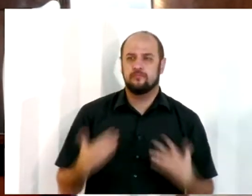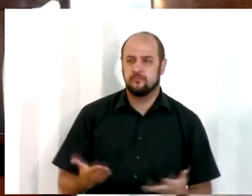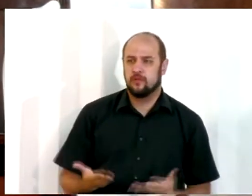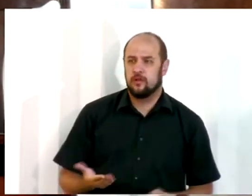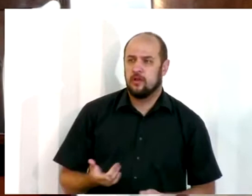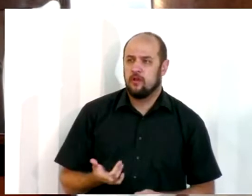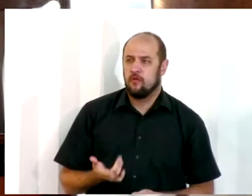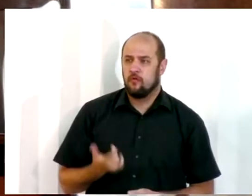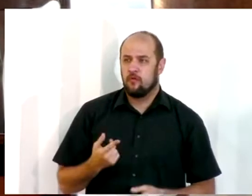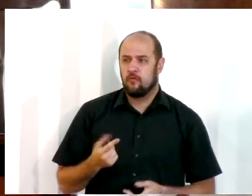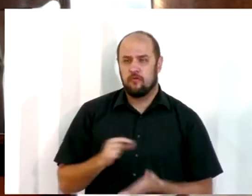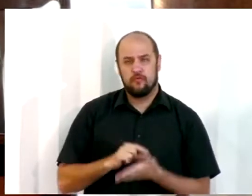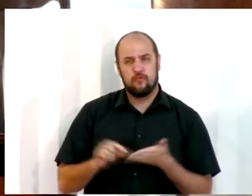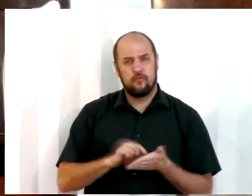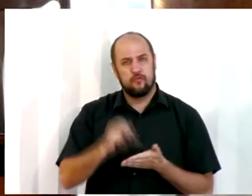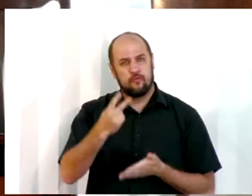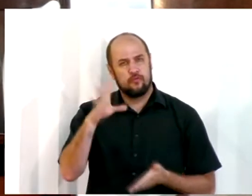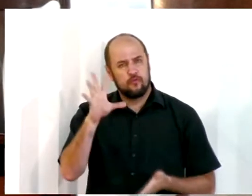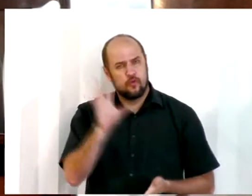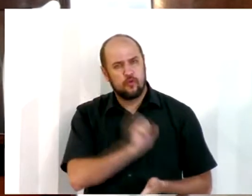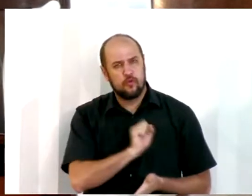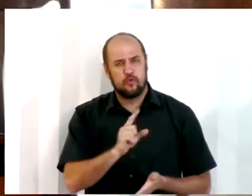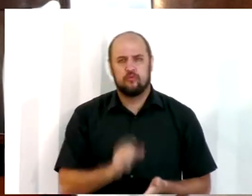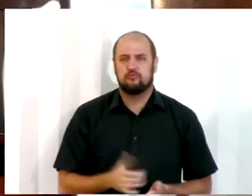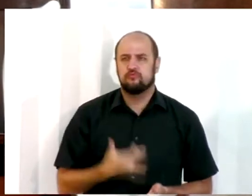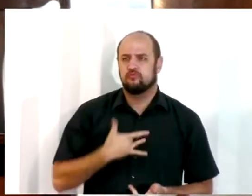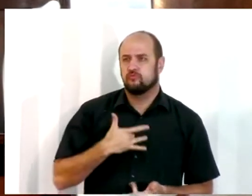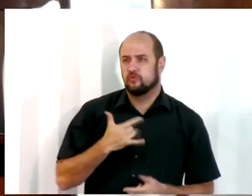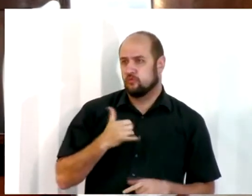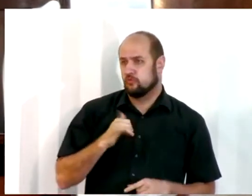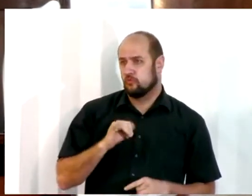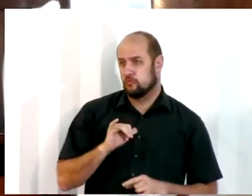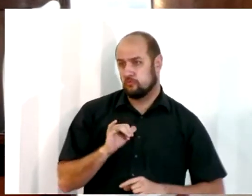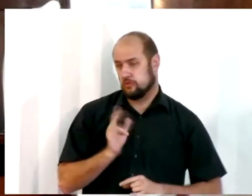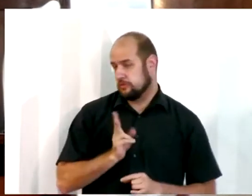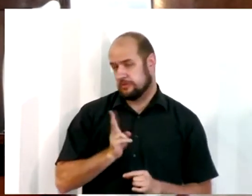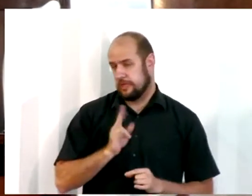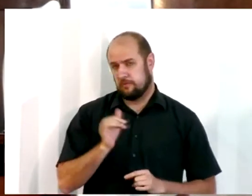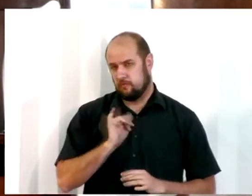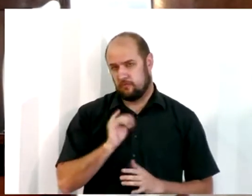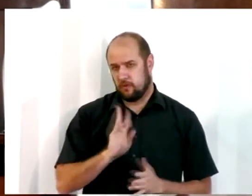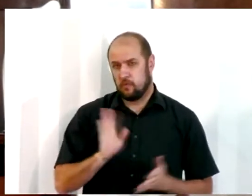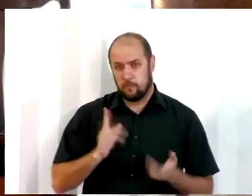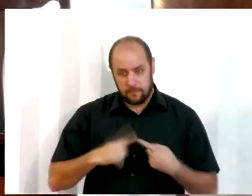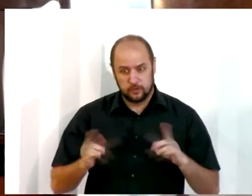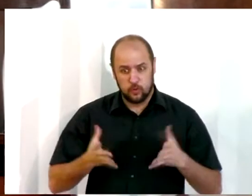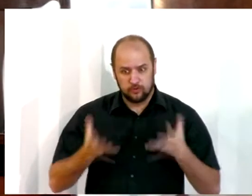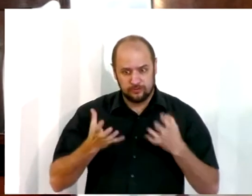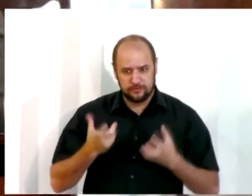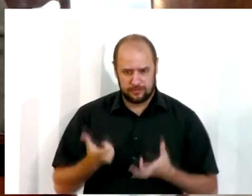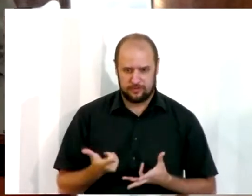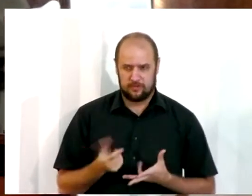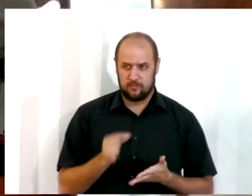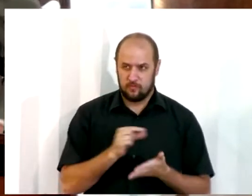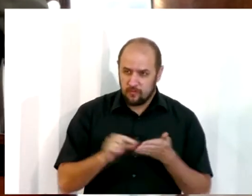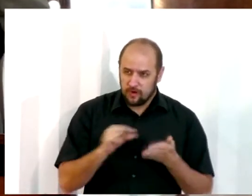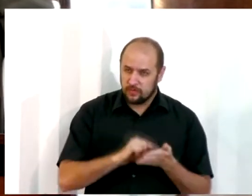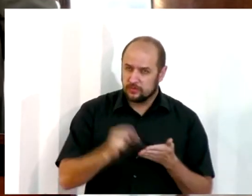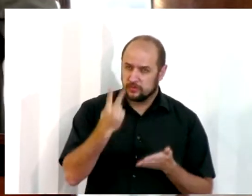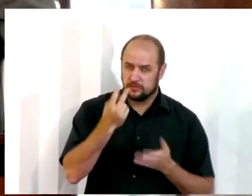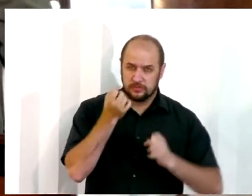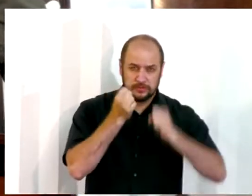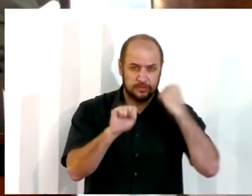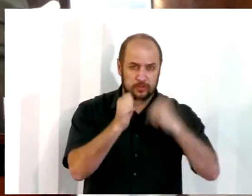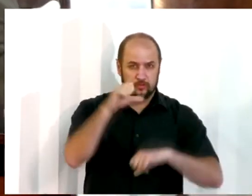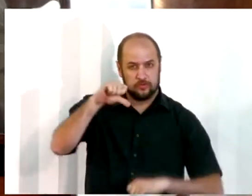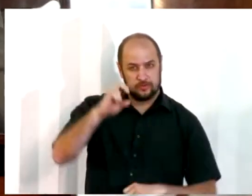irmãos, tem dois versos que eu gosto muito, não costumo fazer isso sempre, mas hoje o farei, um deles está no Salmo